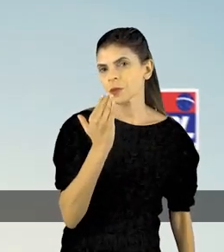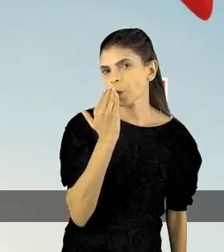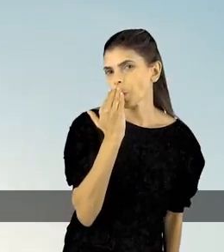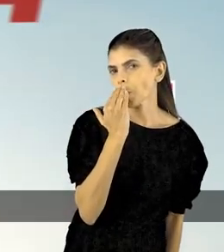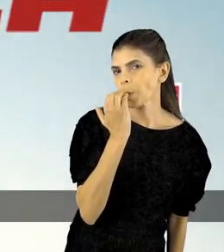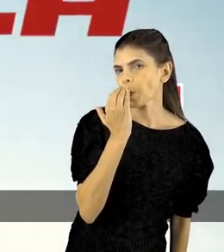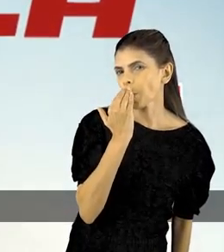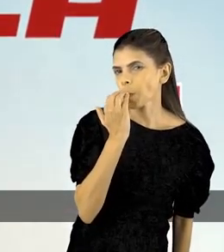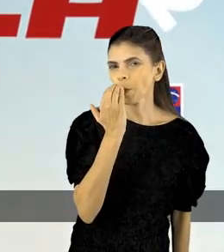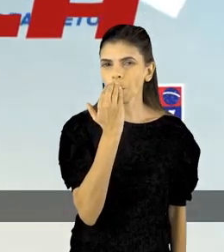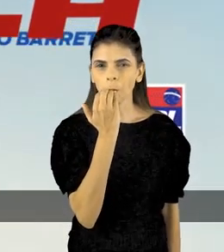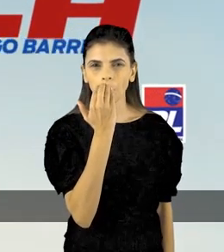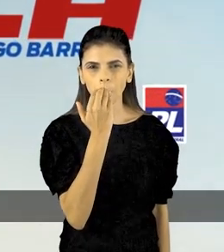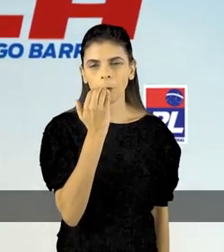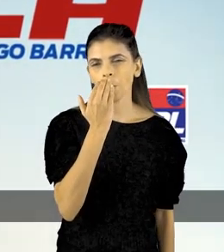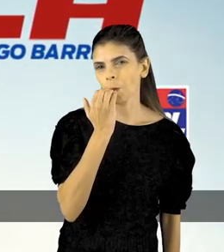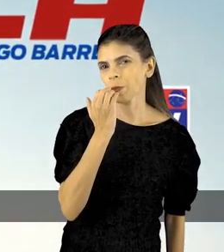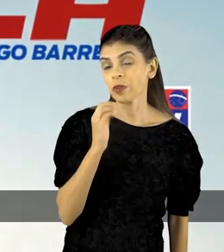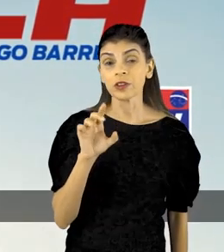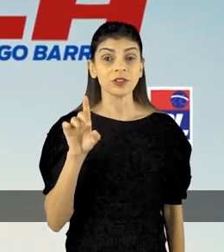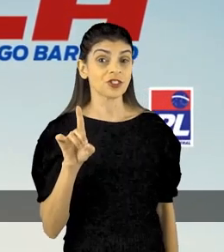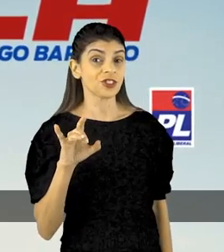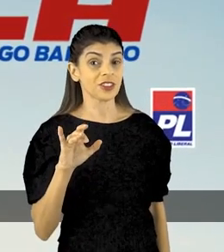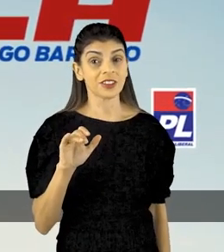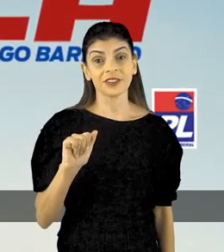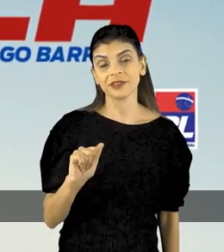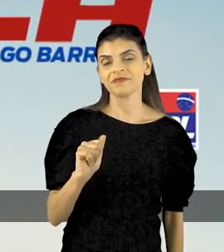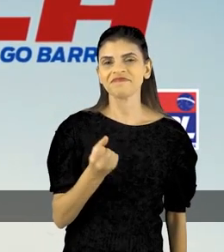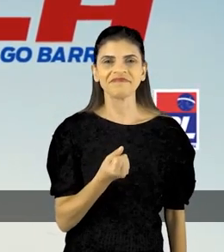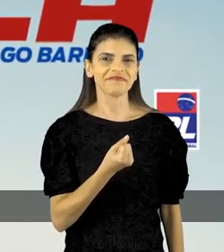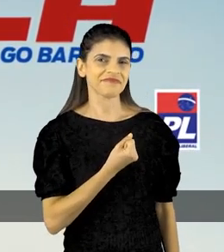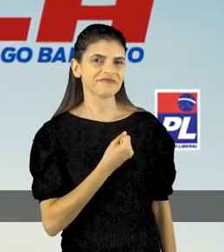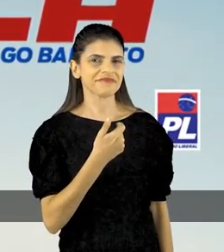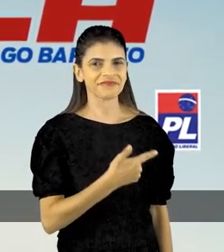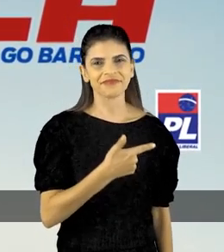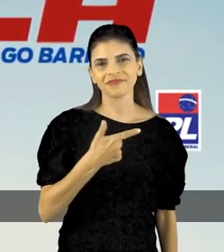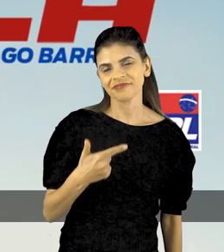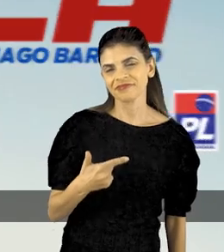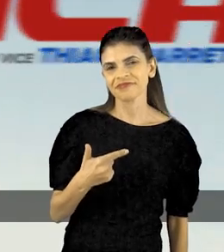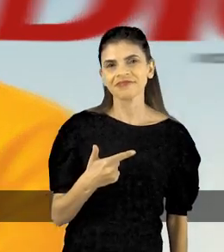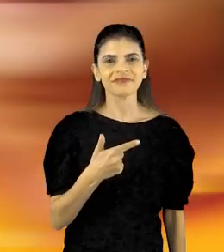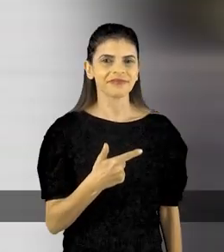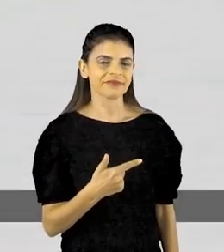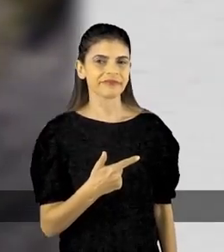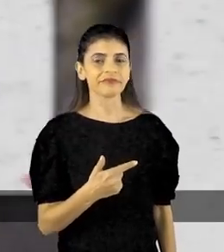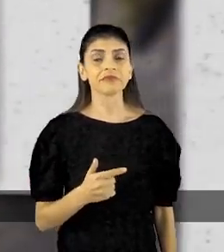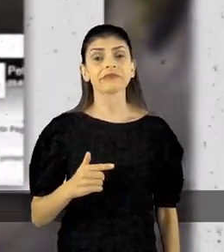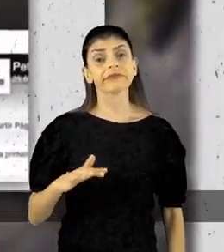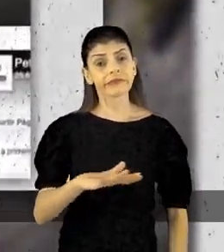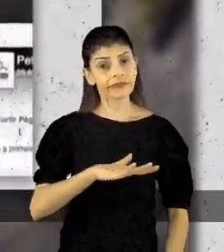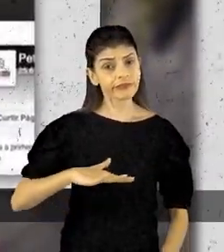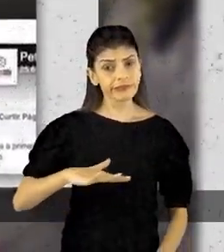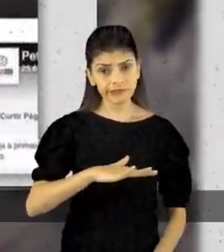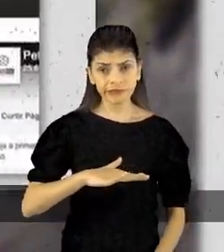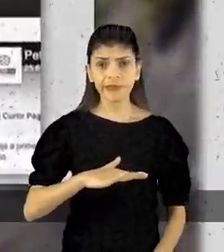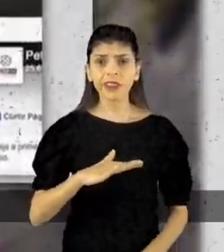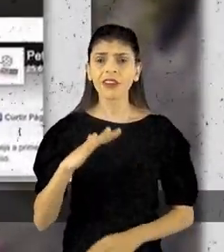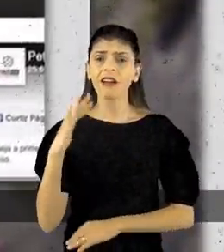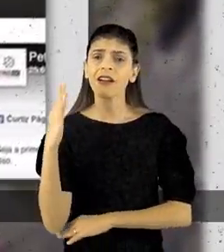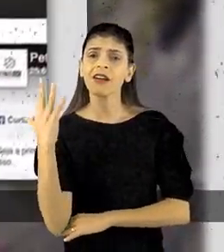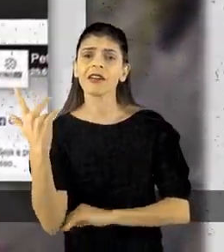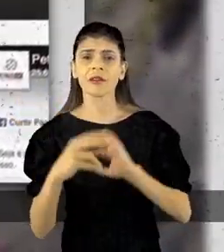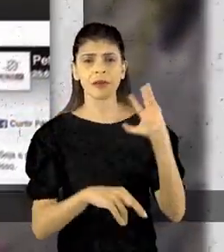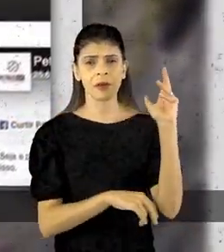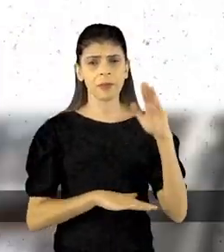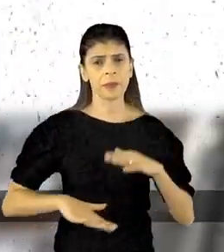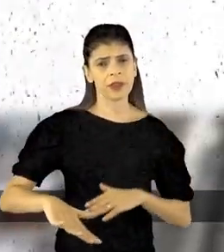Agora é Dica 22 Sempre tive muita preocupação com